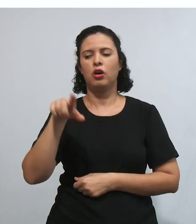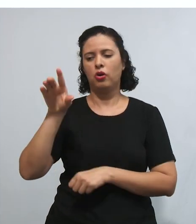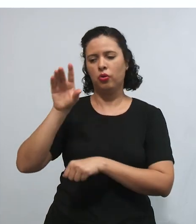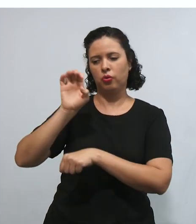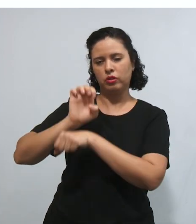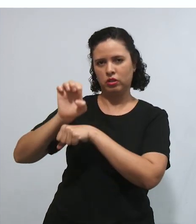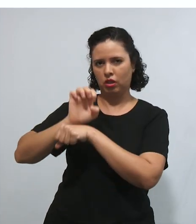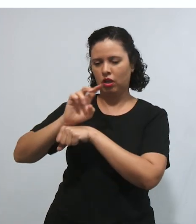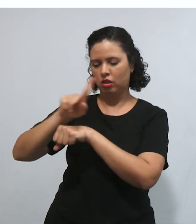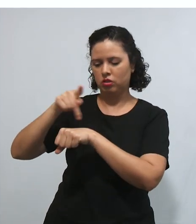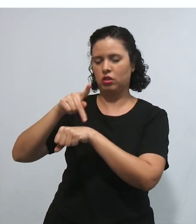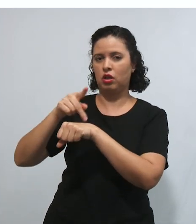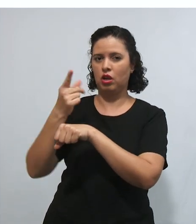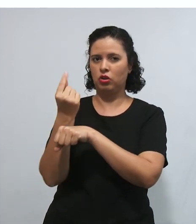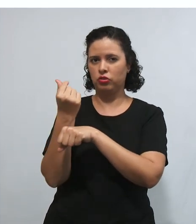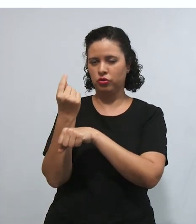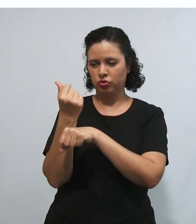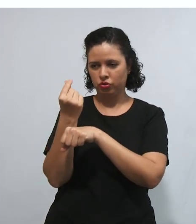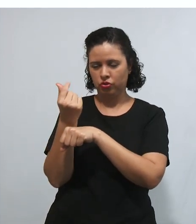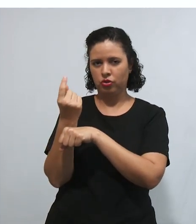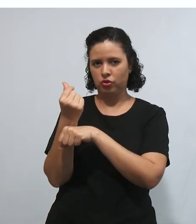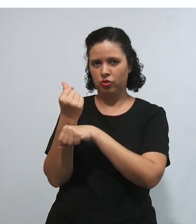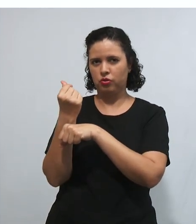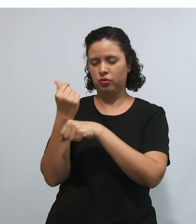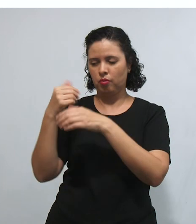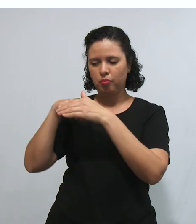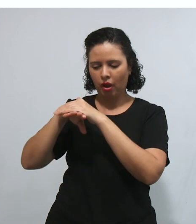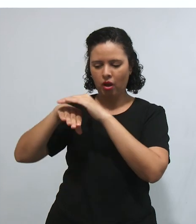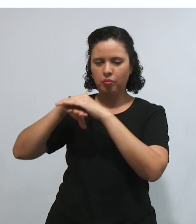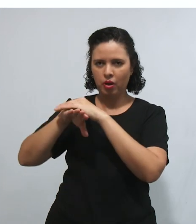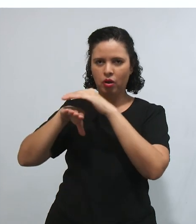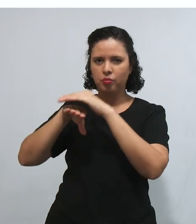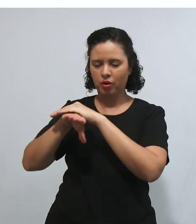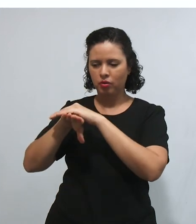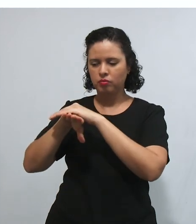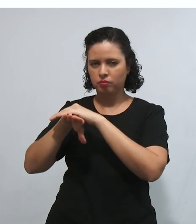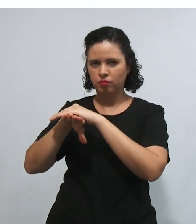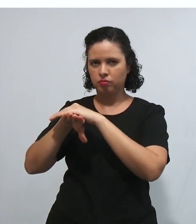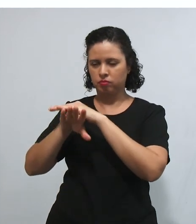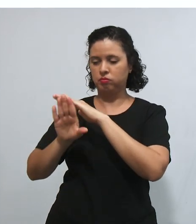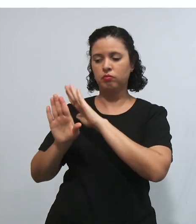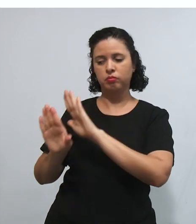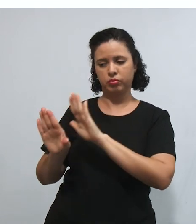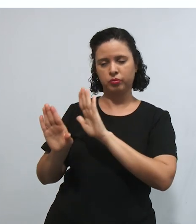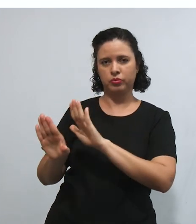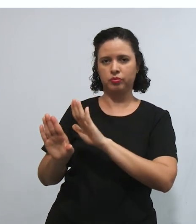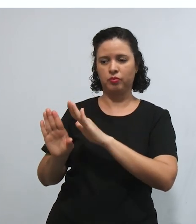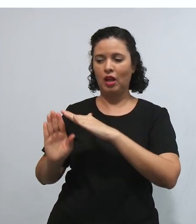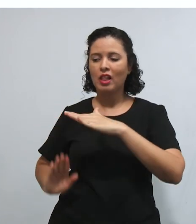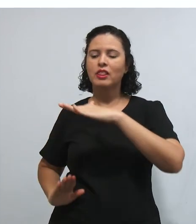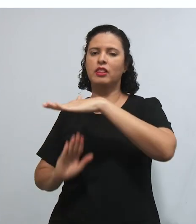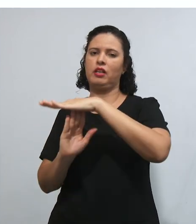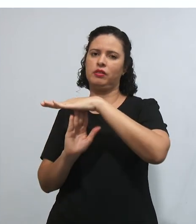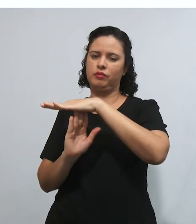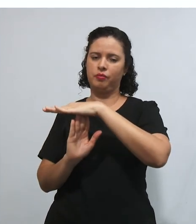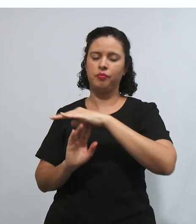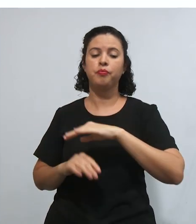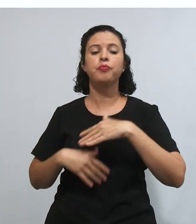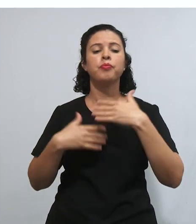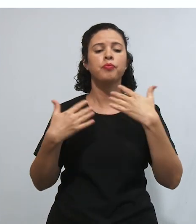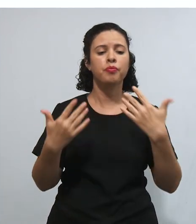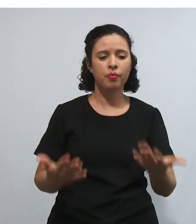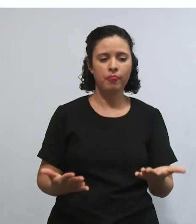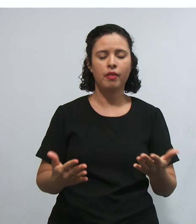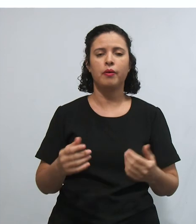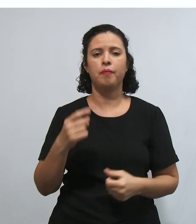limita a aplicação e a eficácia dos direitos sociais, né? A reserva do